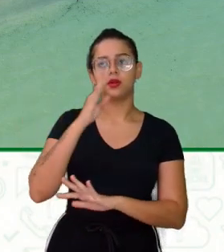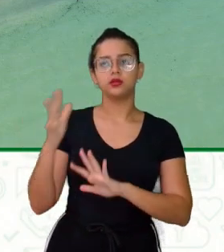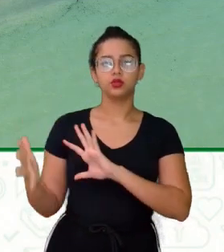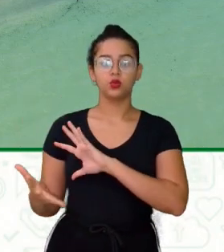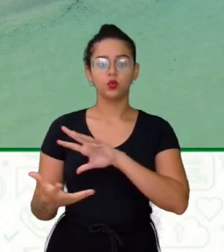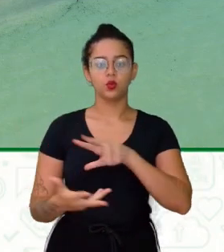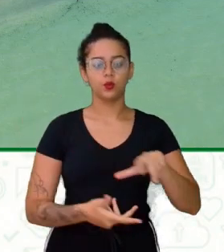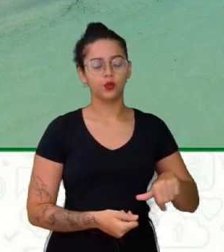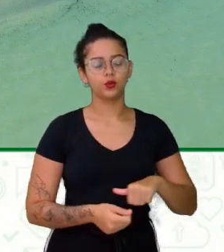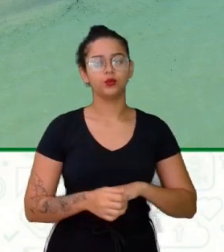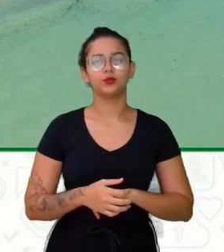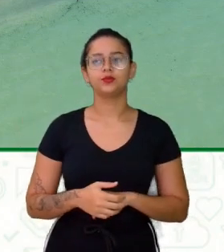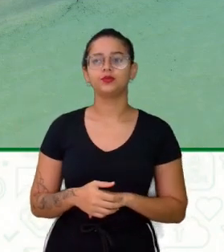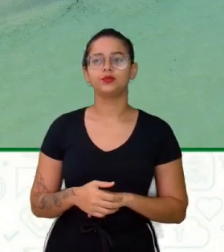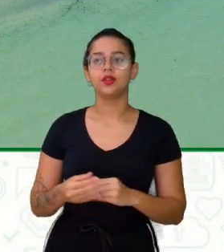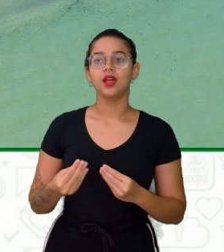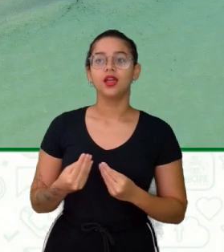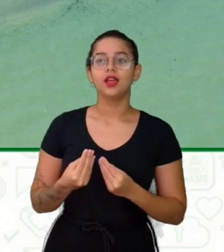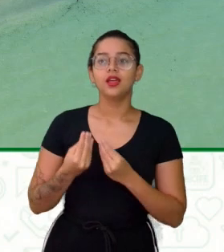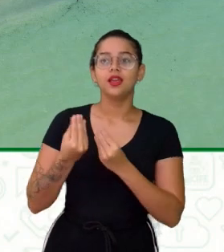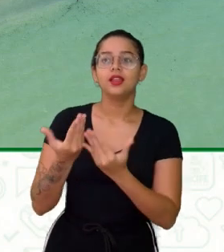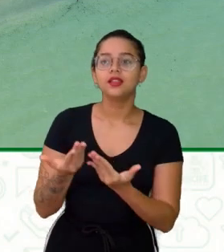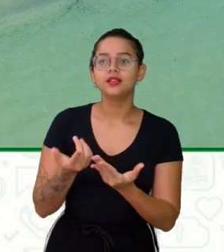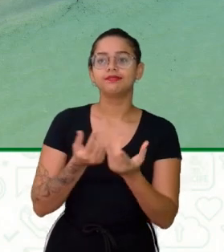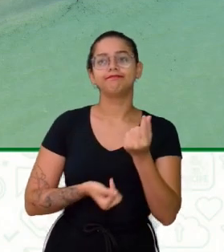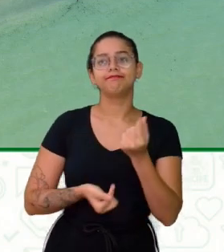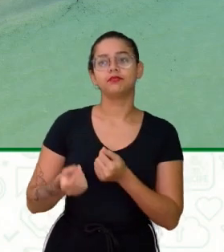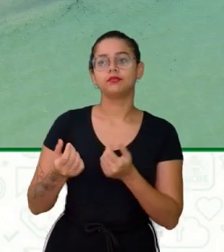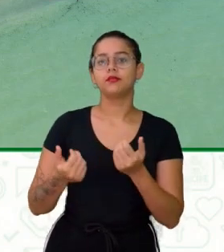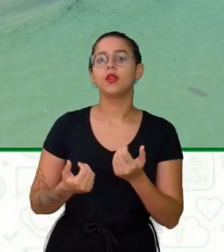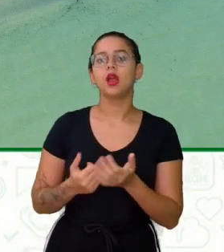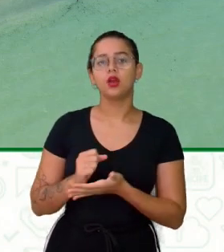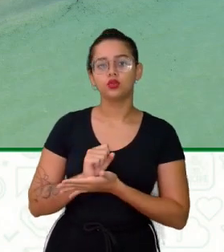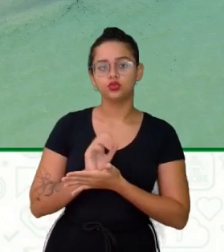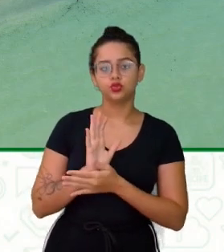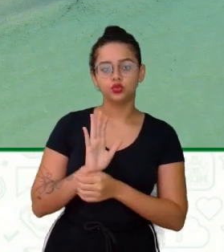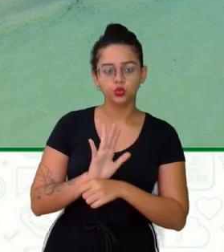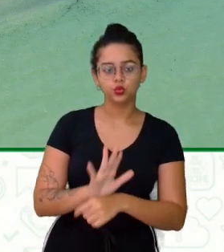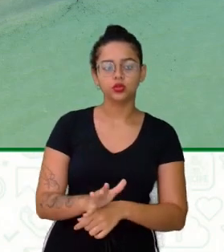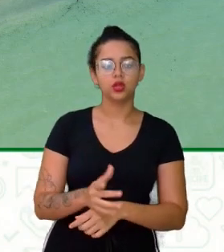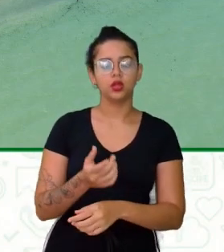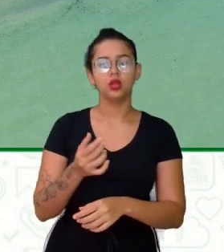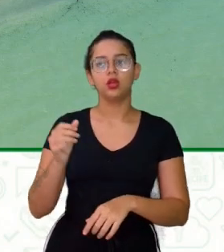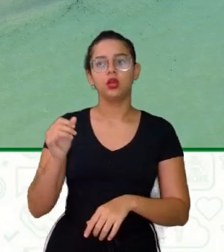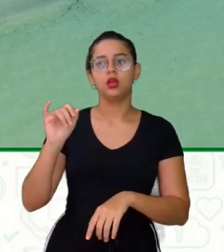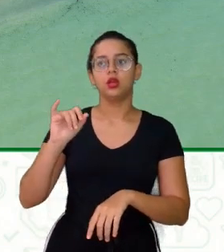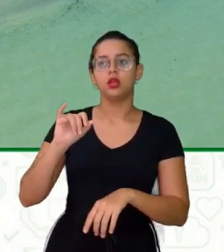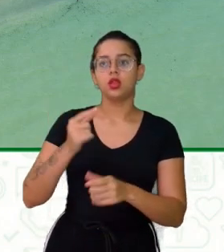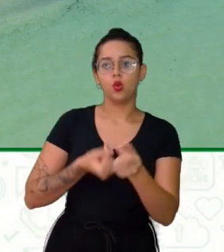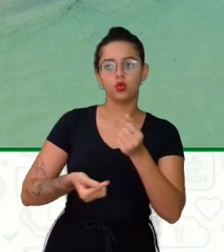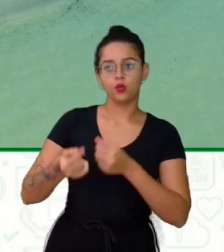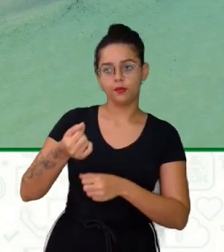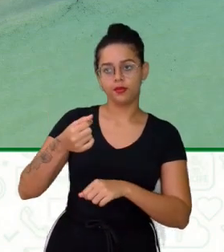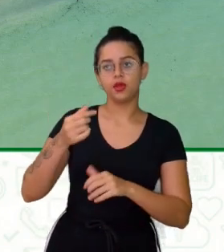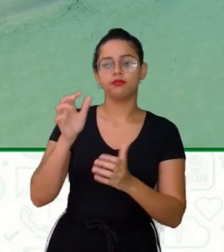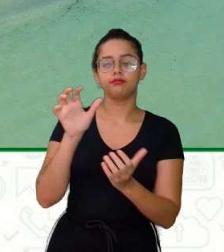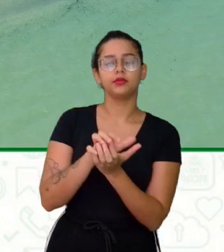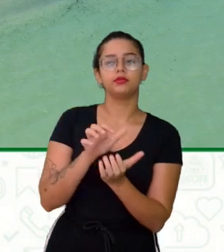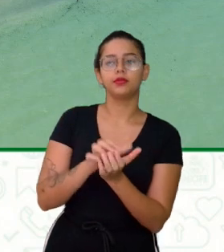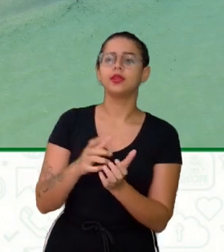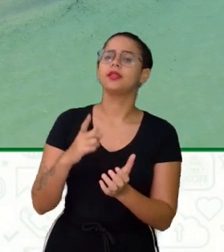do mundo O que contribui Com a economia Da capital Pernambucã Temos vários pontos Turísticos Na nossa cidade